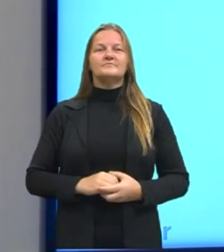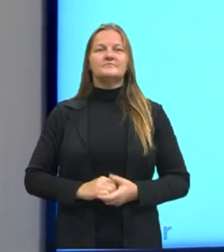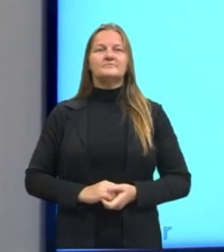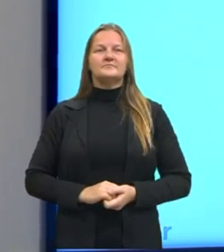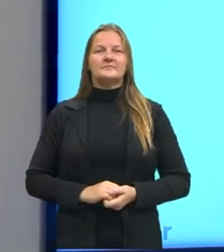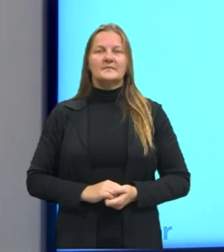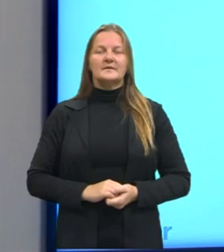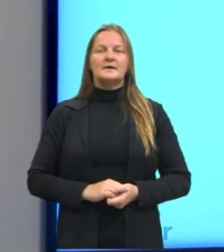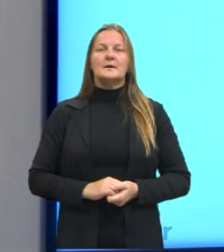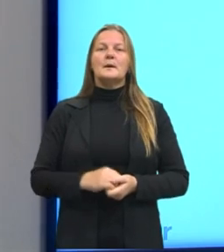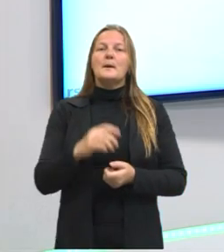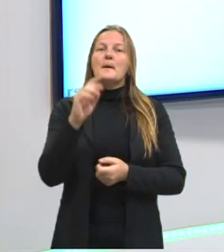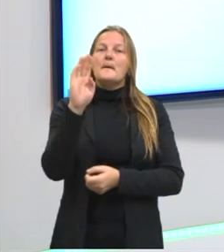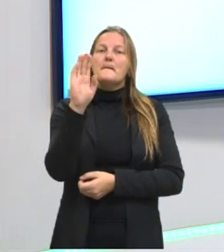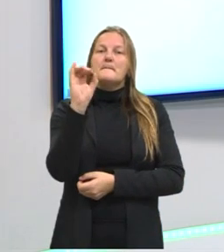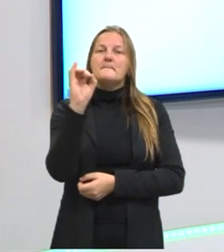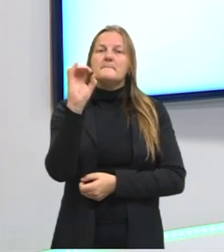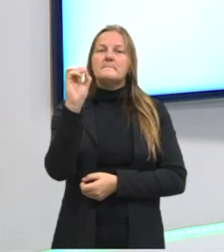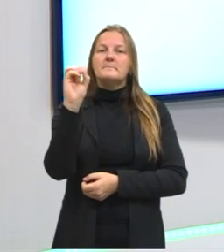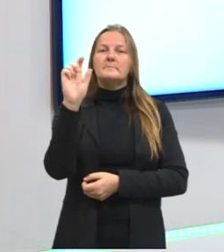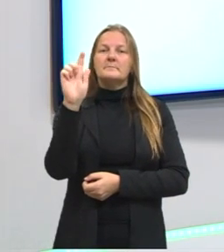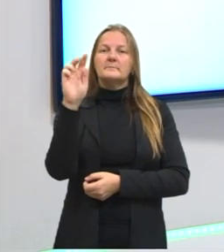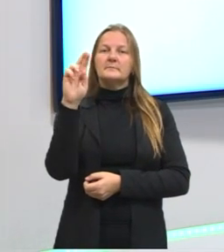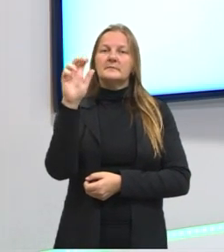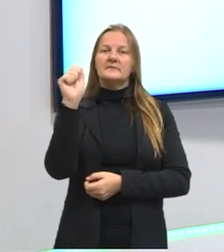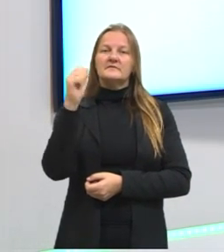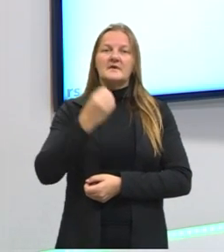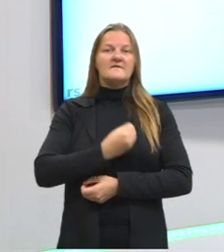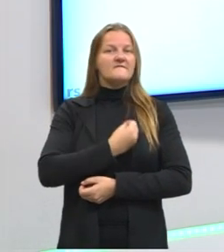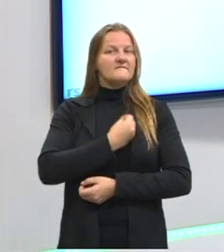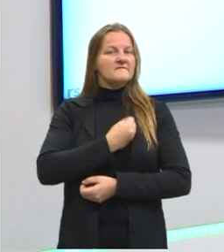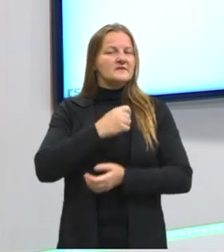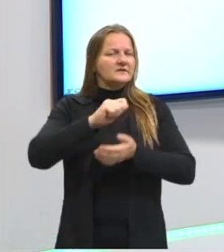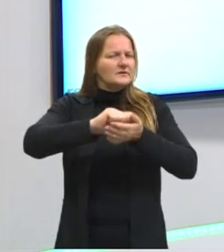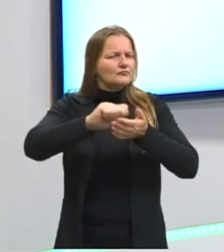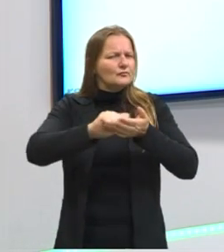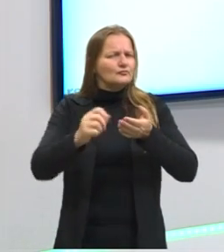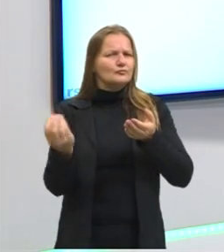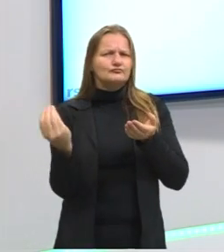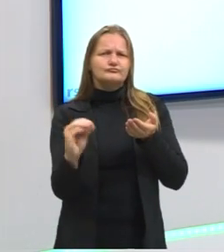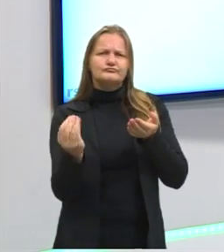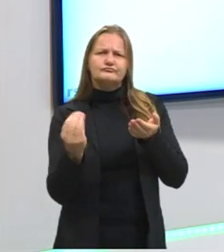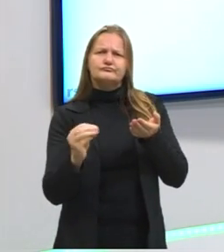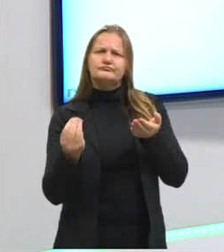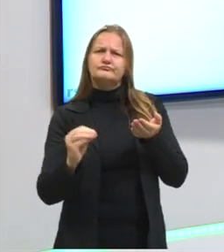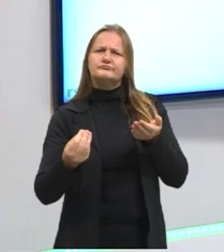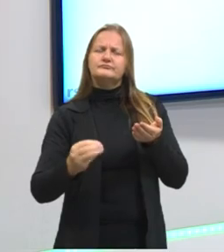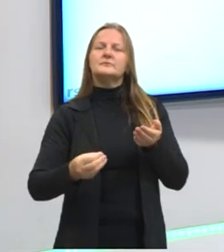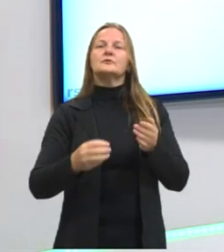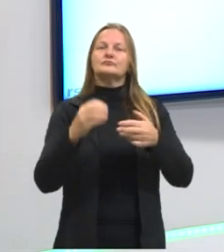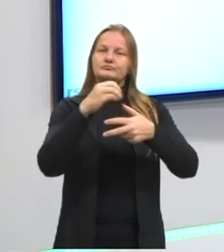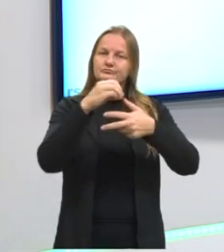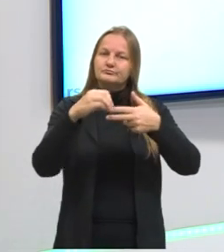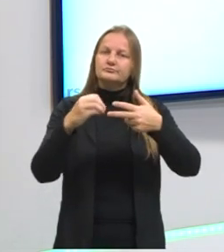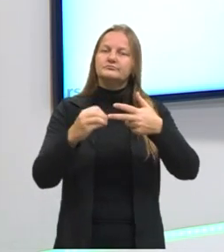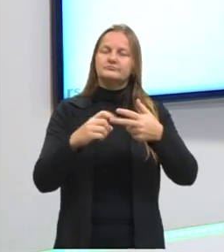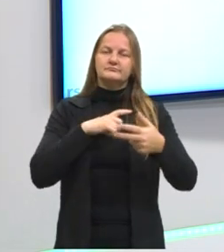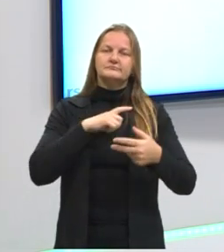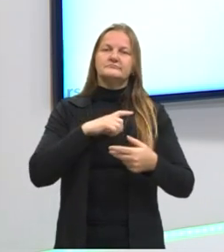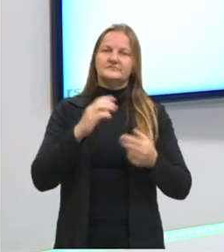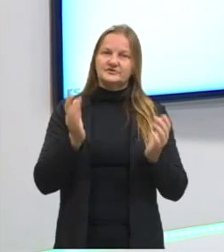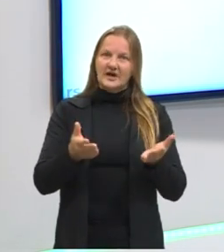biografias de escritores dentro de questões do Enem.